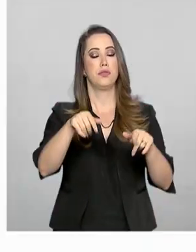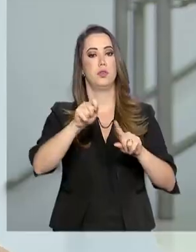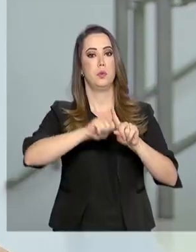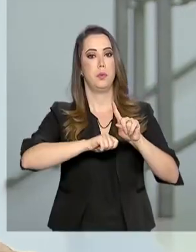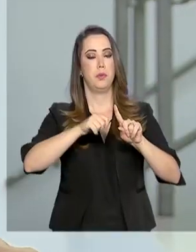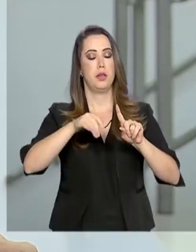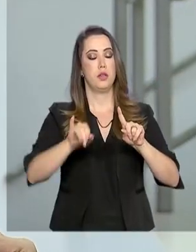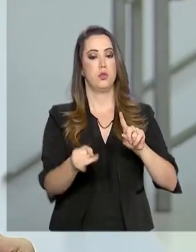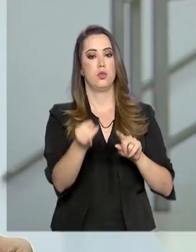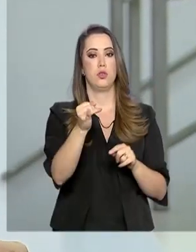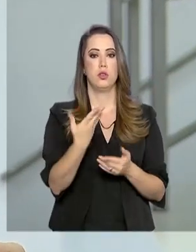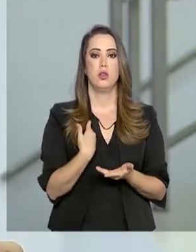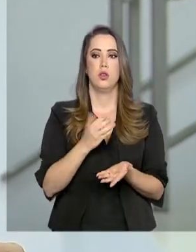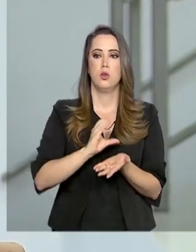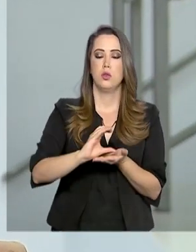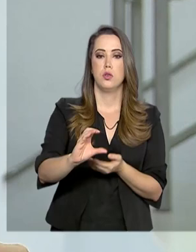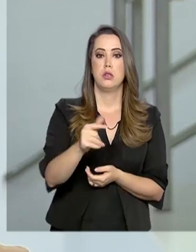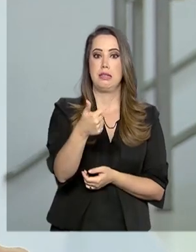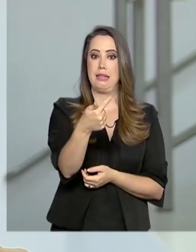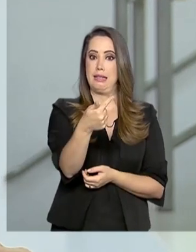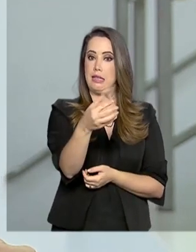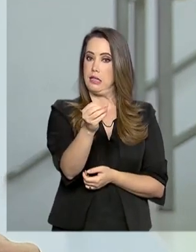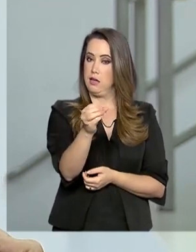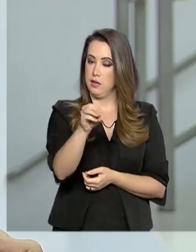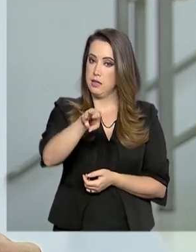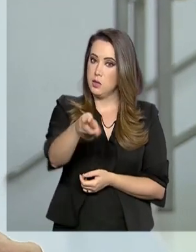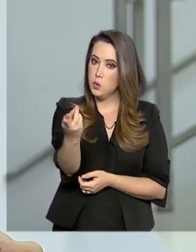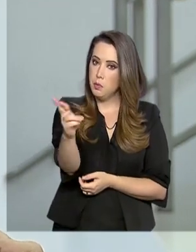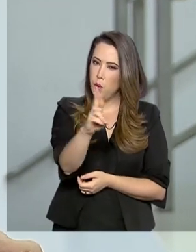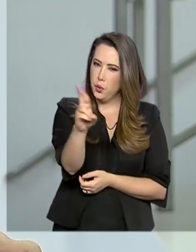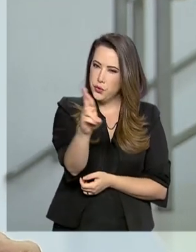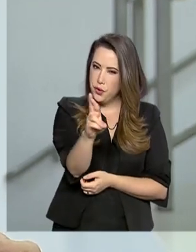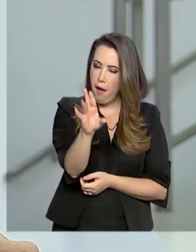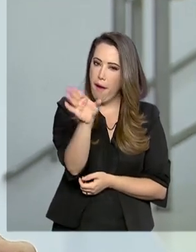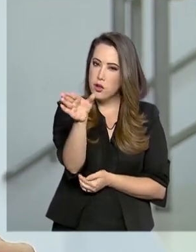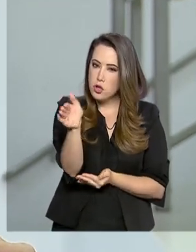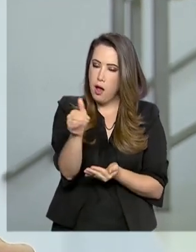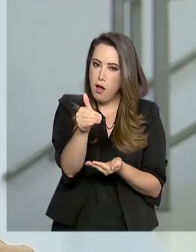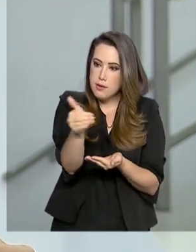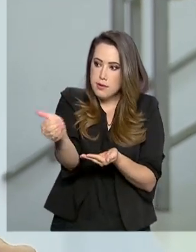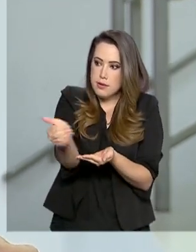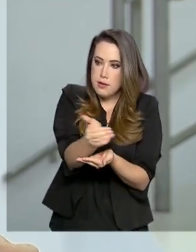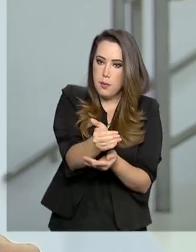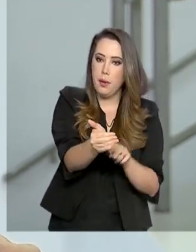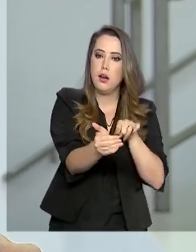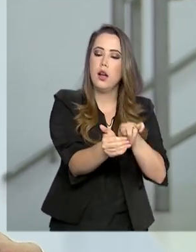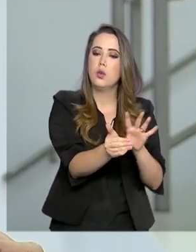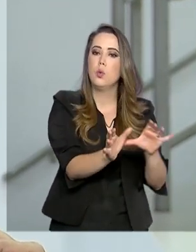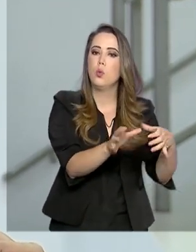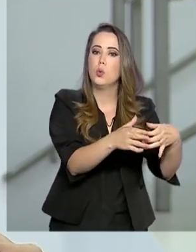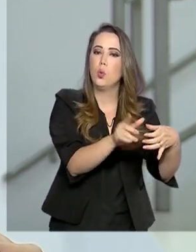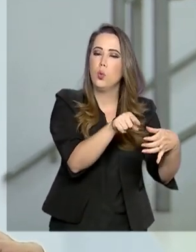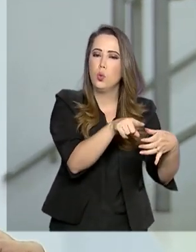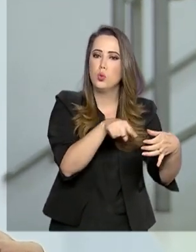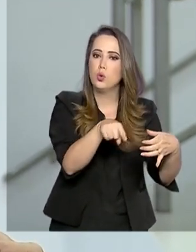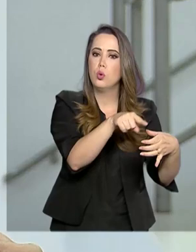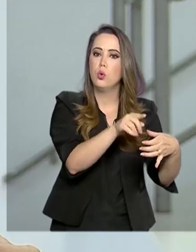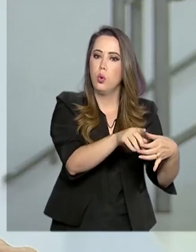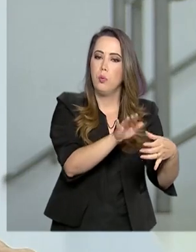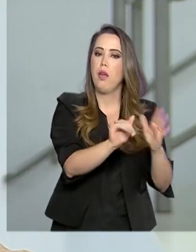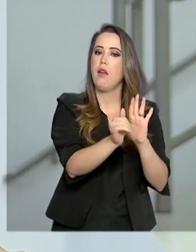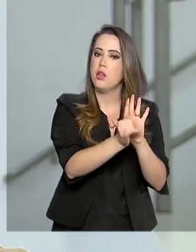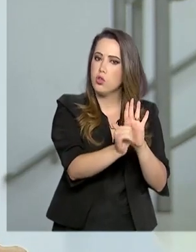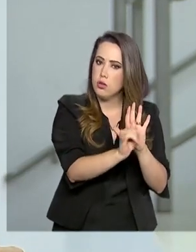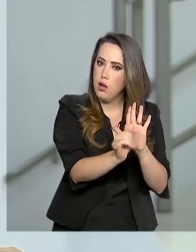janeiro. Eu acabei de empenhar 700 milhões de reais no final de 2019 e nós vamos começar a lançar